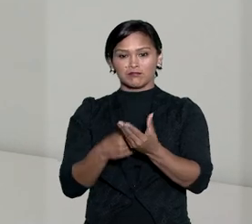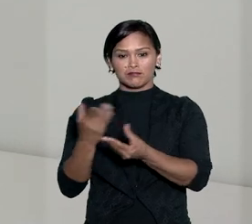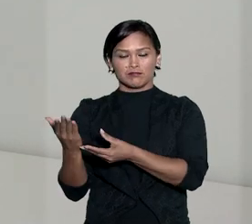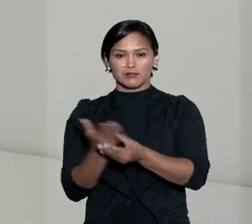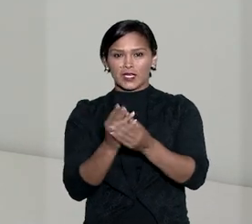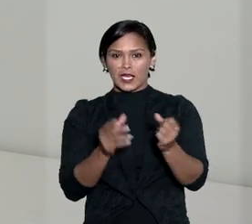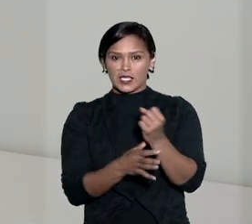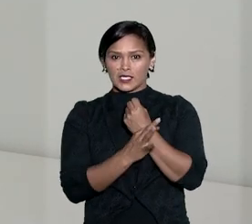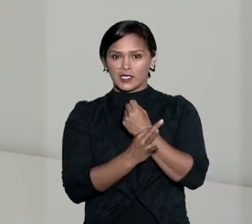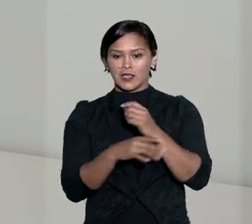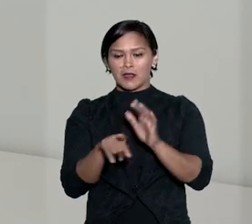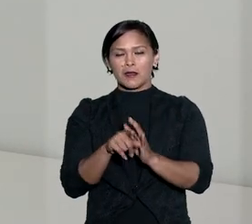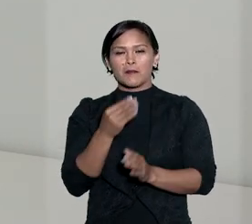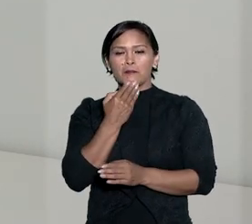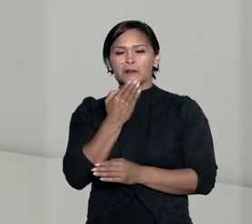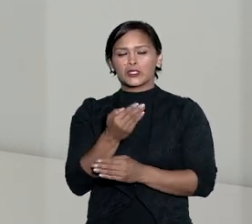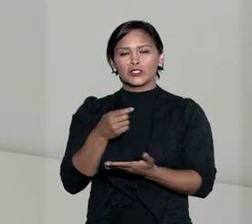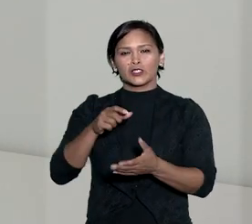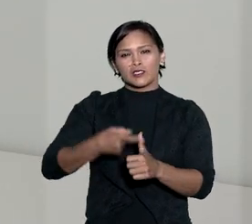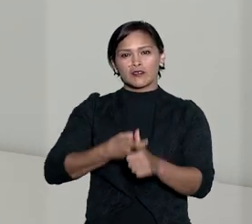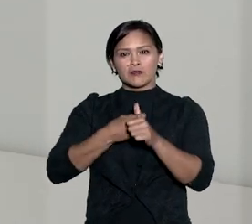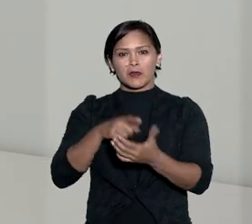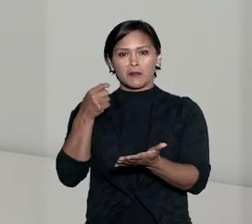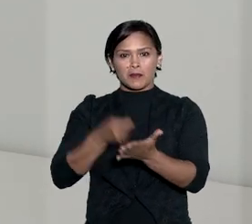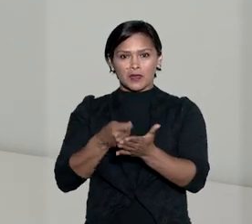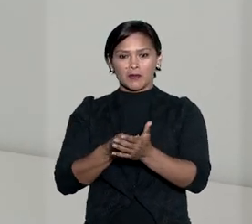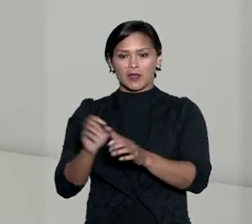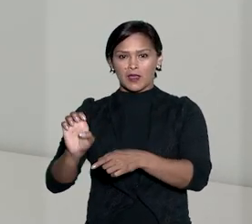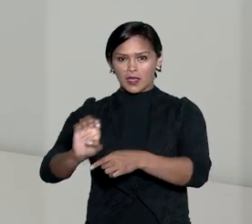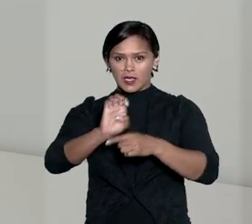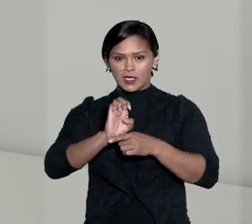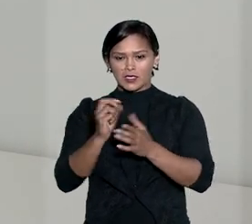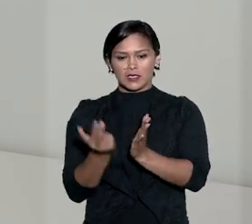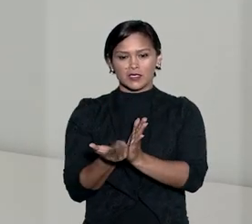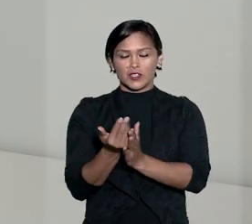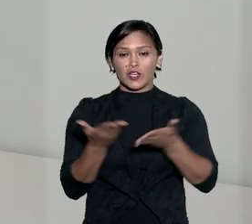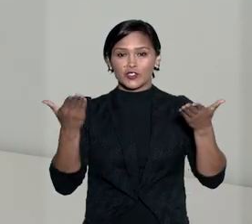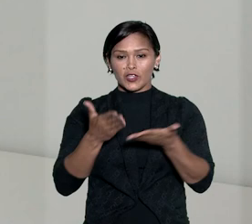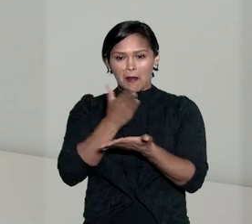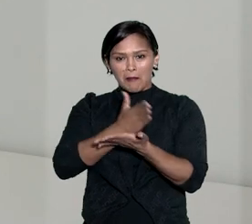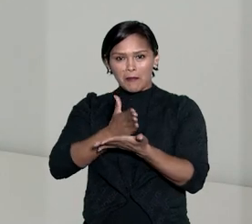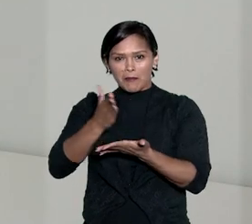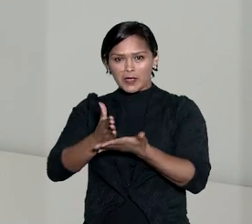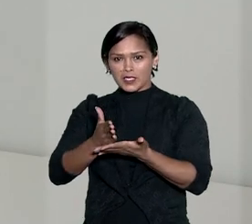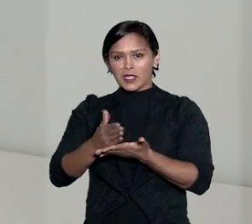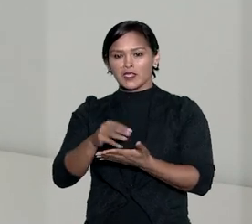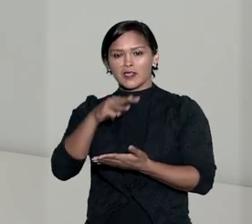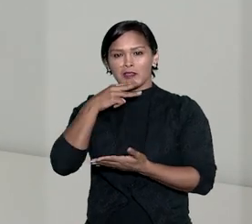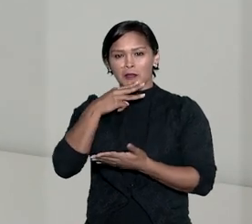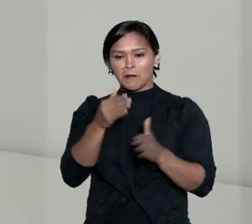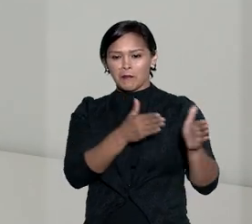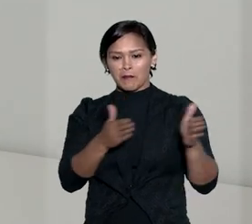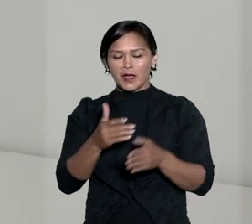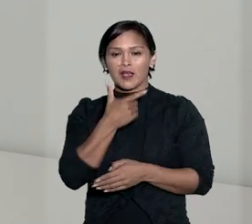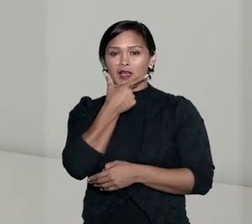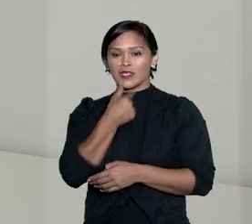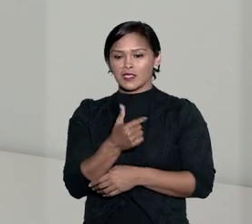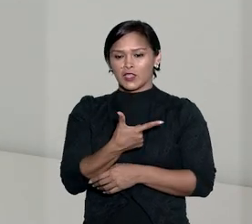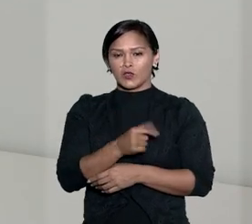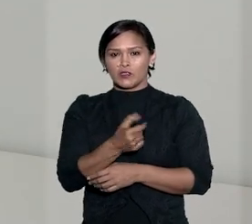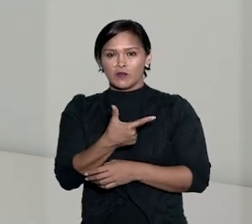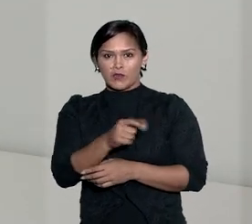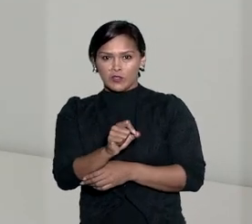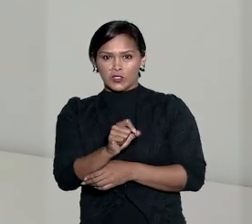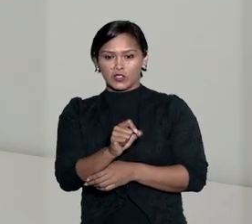mandado de segurança, a empresa pedia a suspensão do pagamento de tributos estaduais já parcelados no período de março a dezembro de